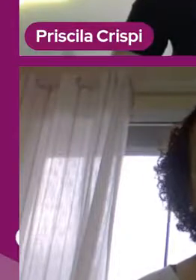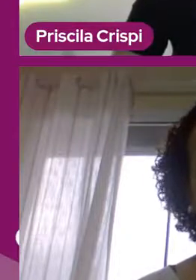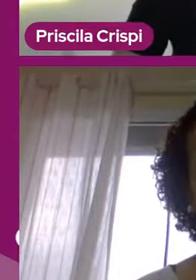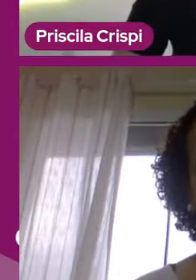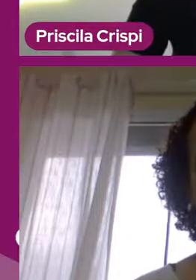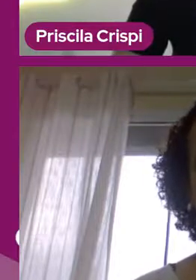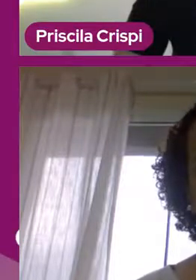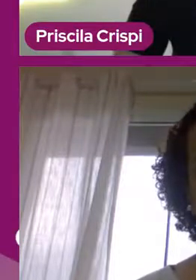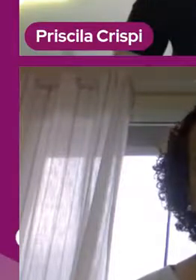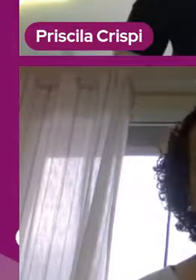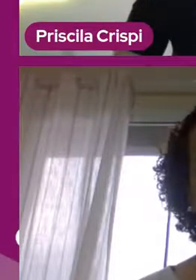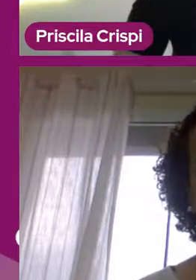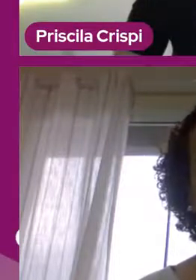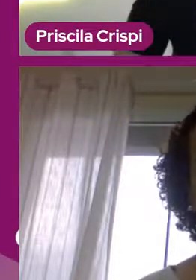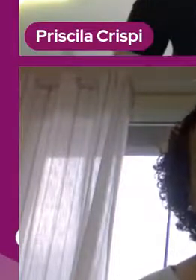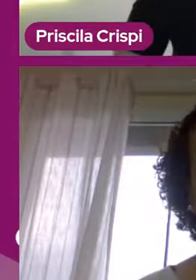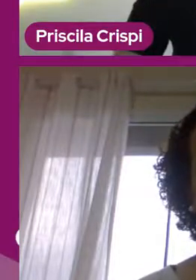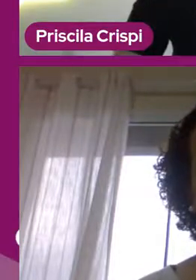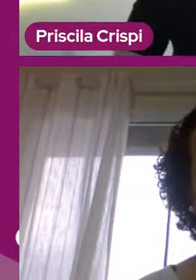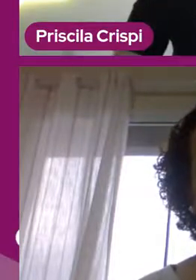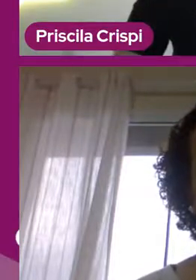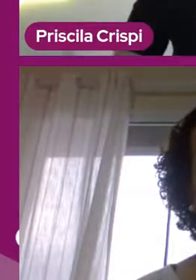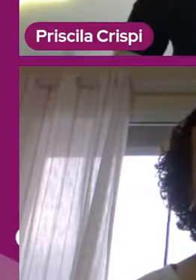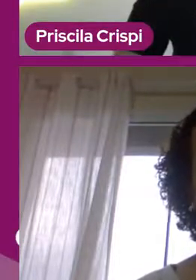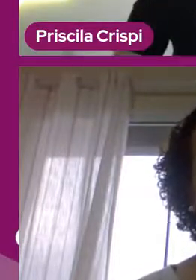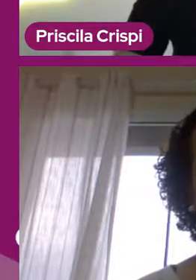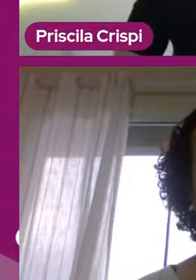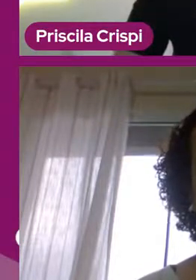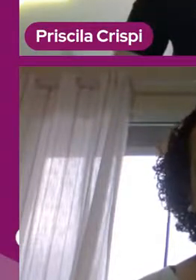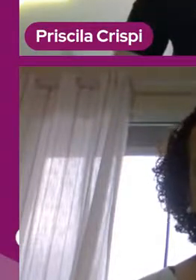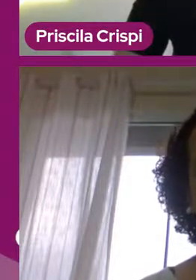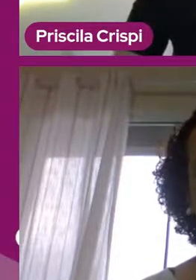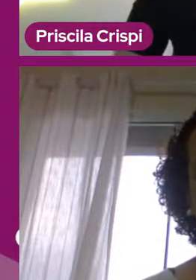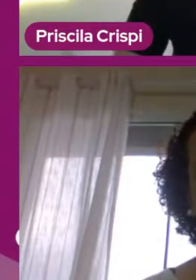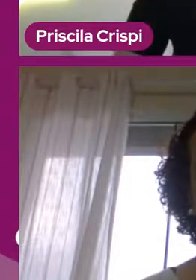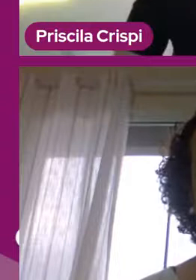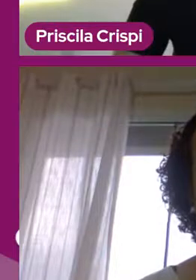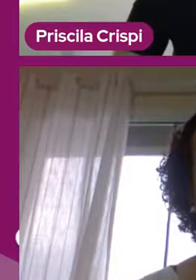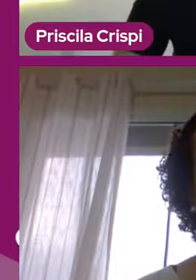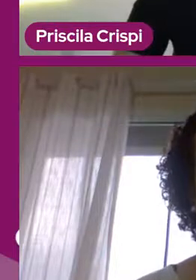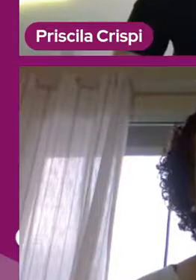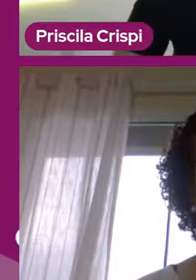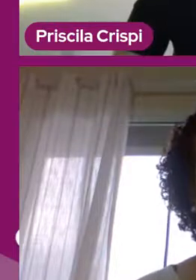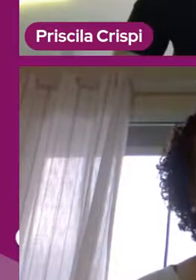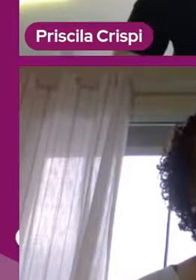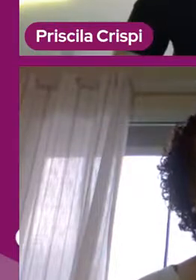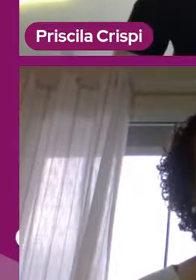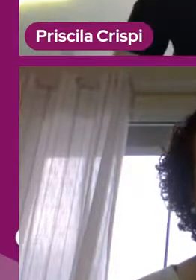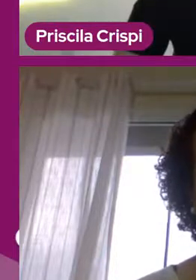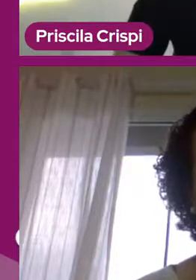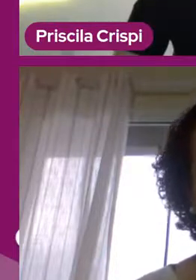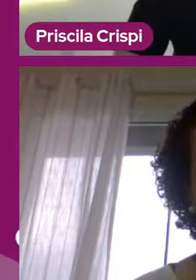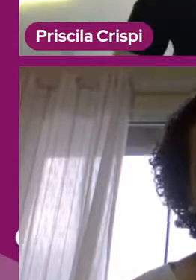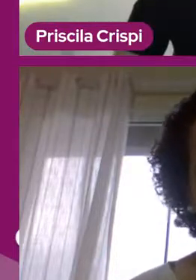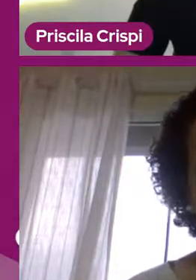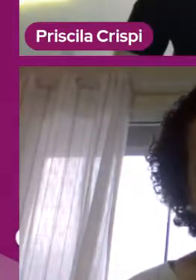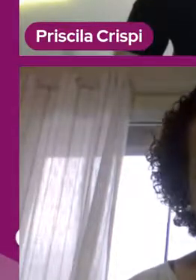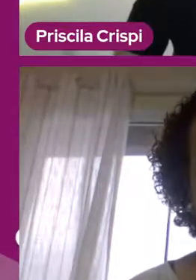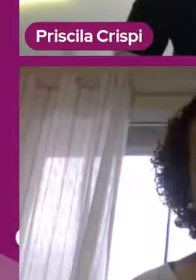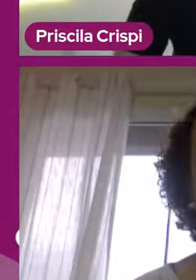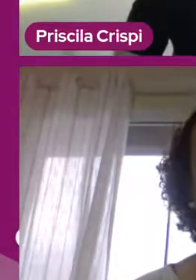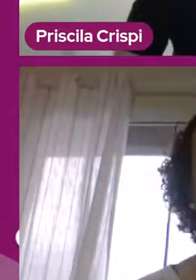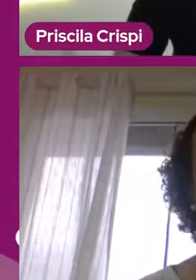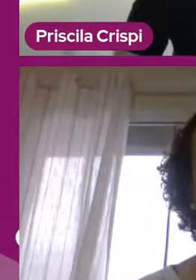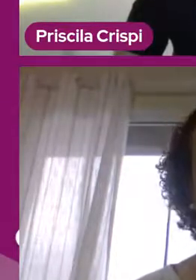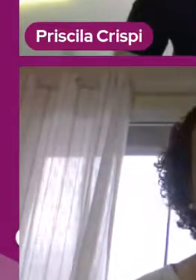em algum lugar superior. Na verdade, não é assim, né? A ciência é para todos e ela é uma coisa simples por natureza, né?